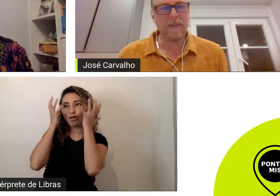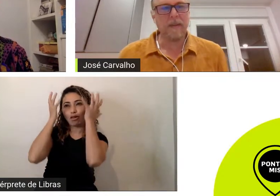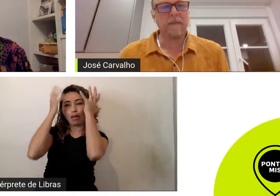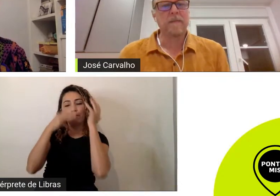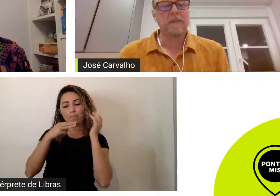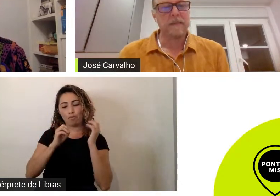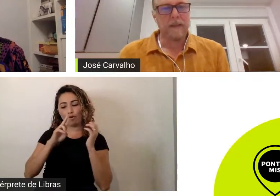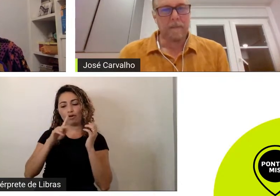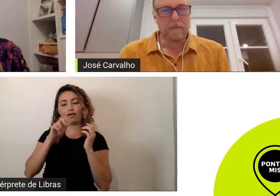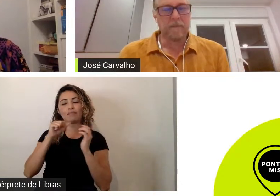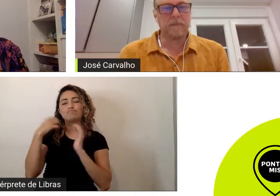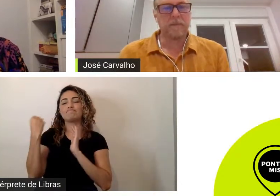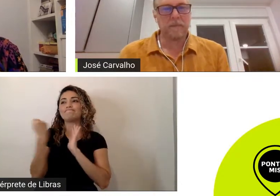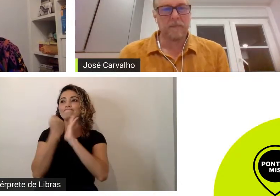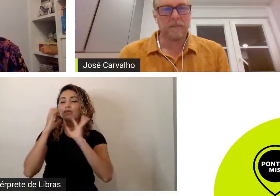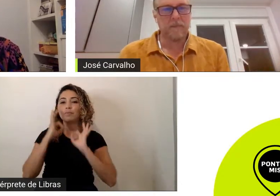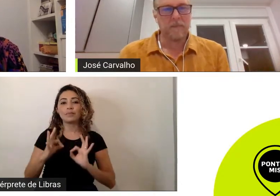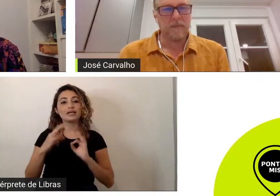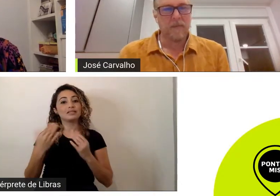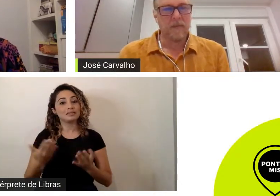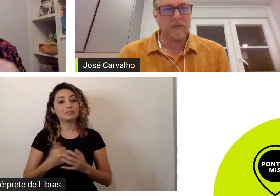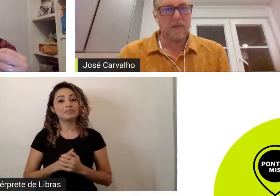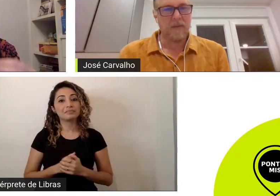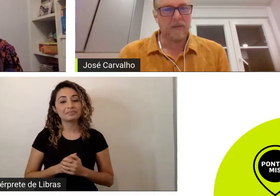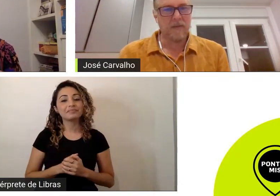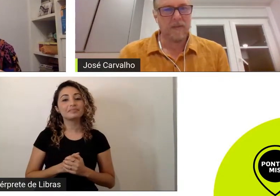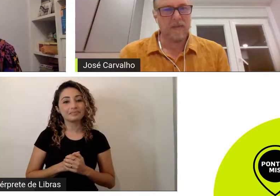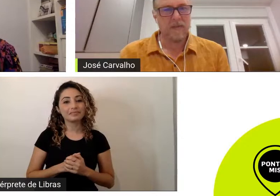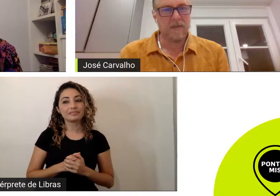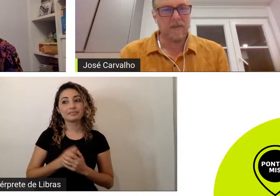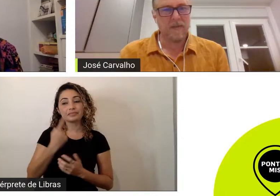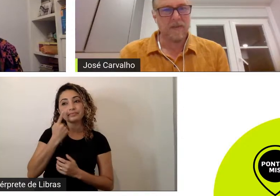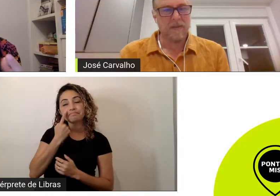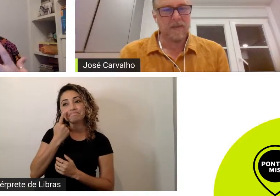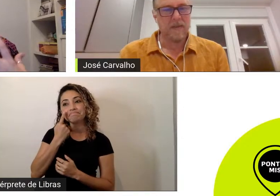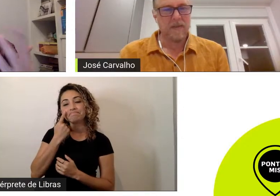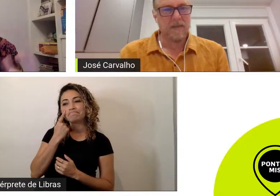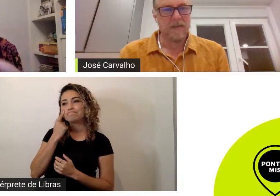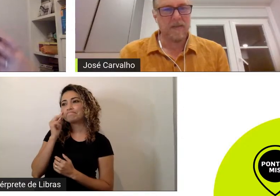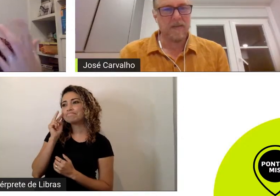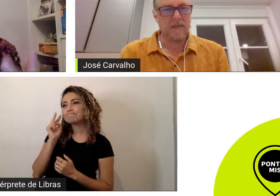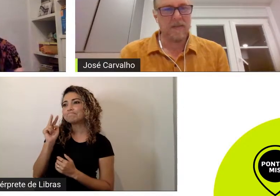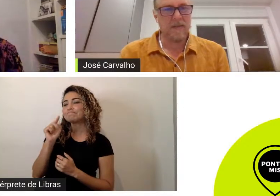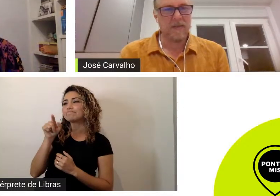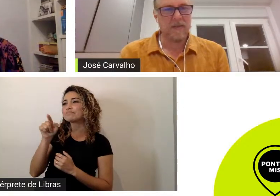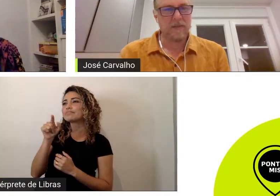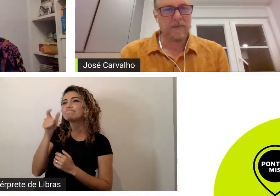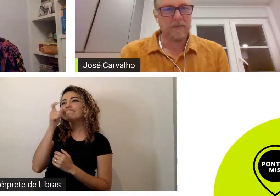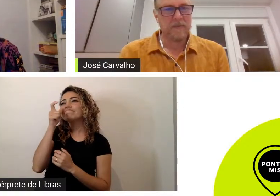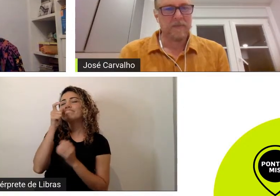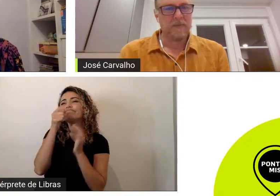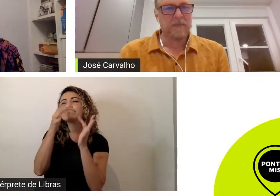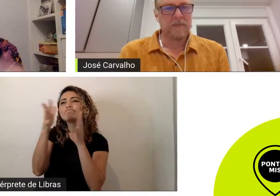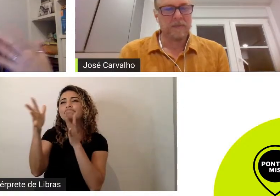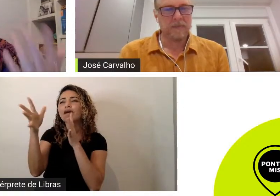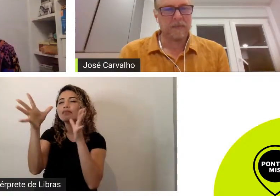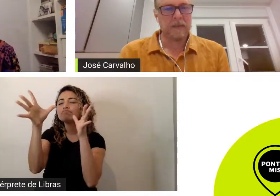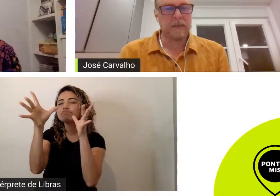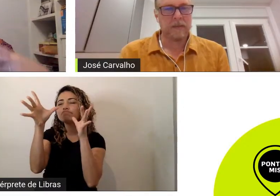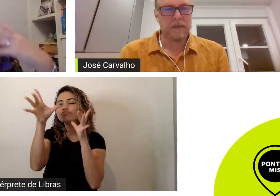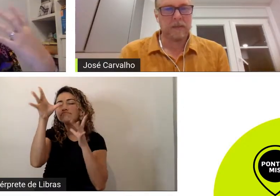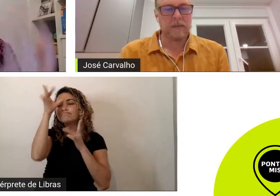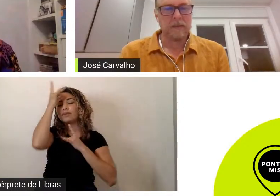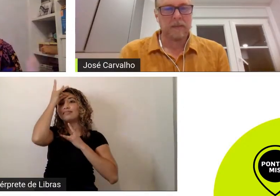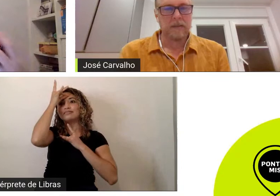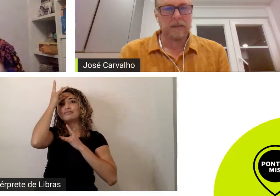eu acho que é muito pontual e é lindo ver como ela fica dentro da gente durante gerações assim, né as meninas